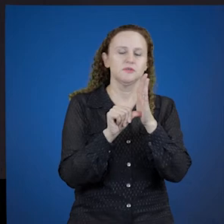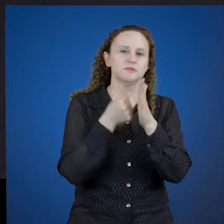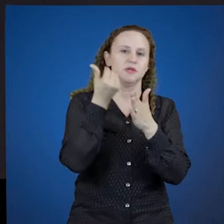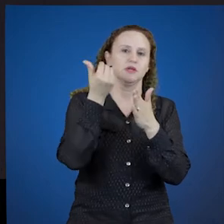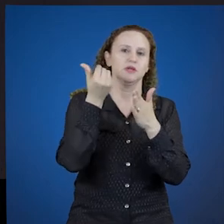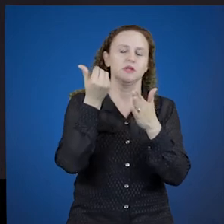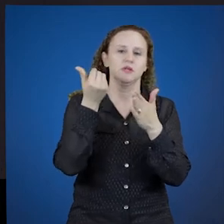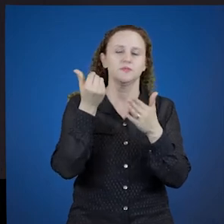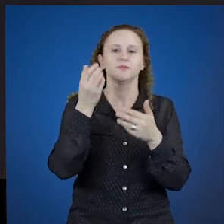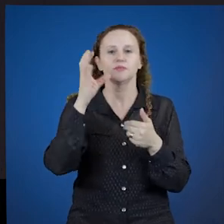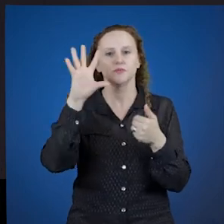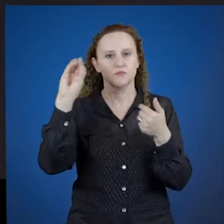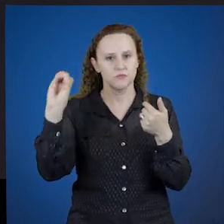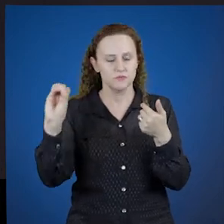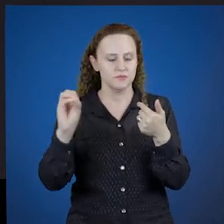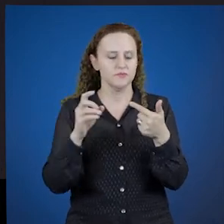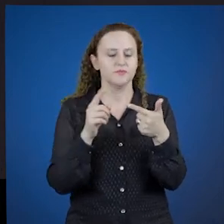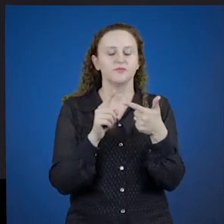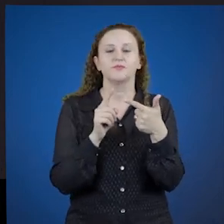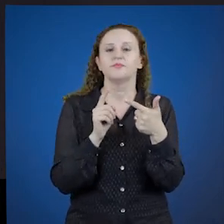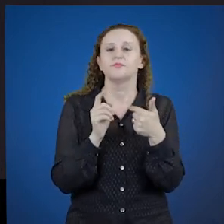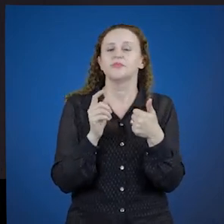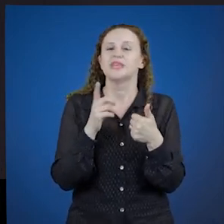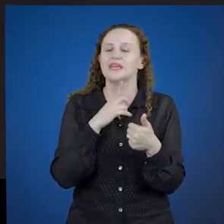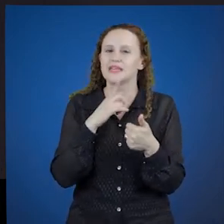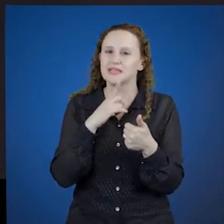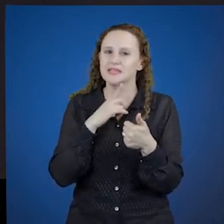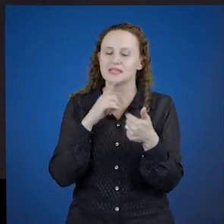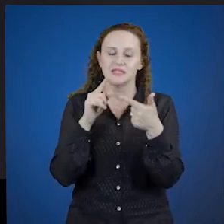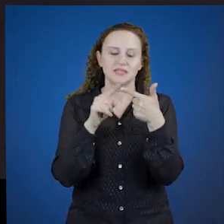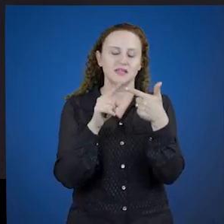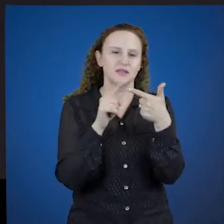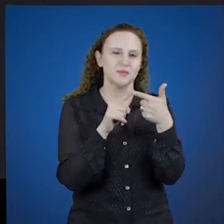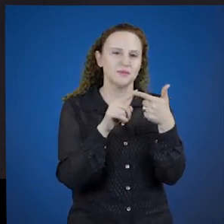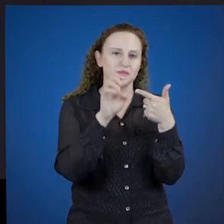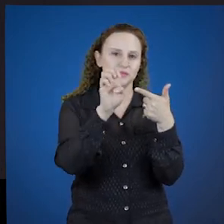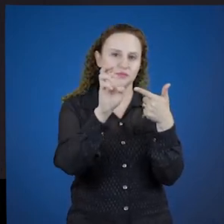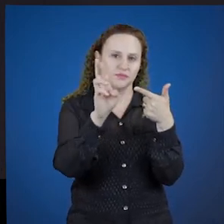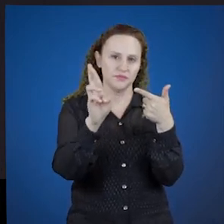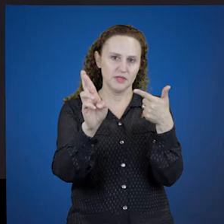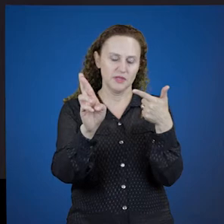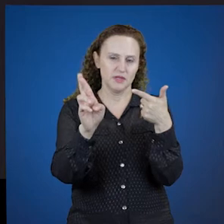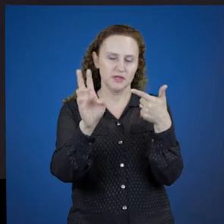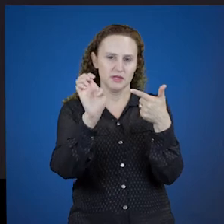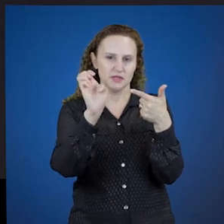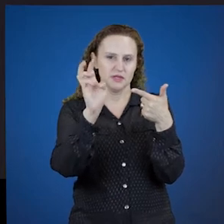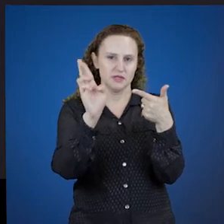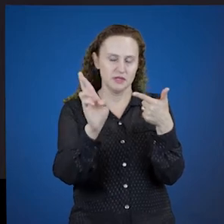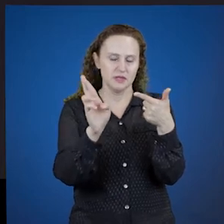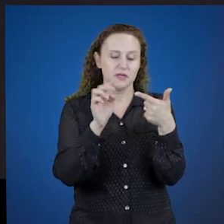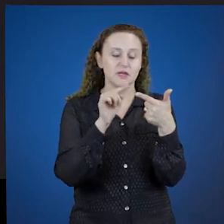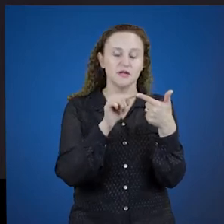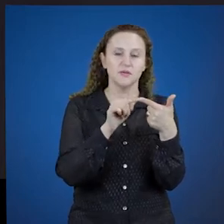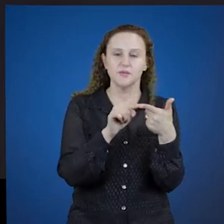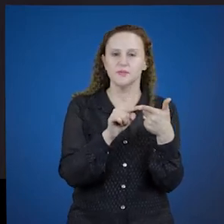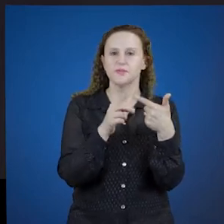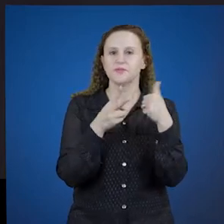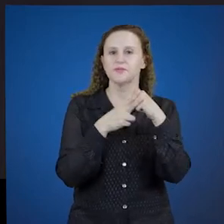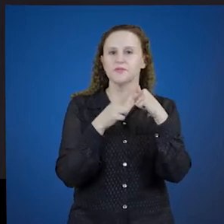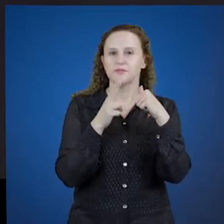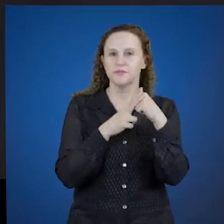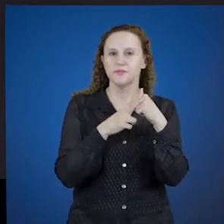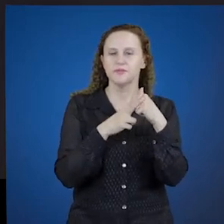de primeira conjugação. Os verbos terminados em er são chamados, na língua